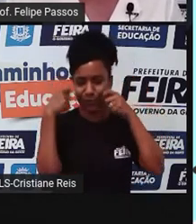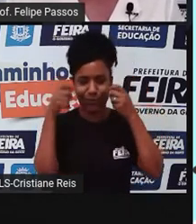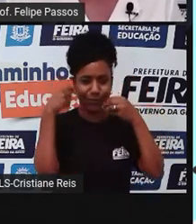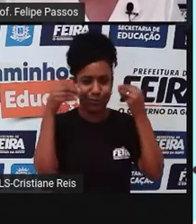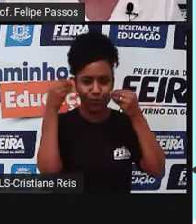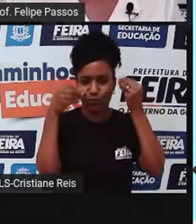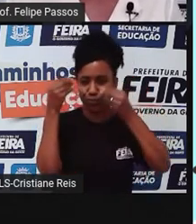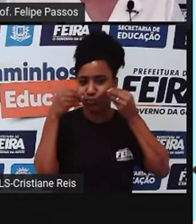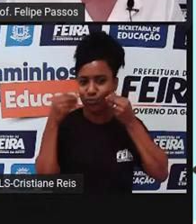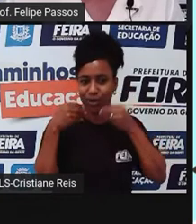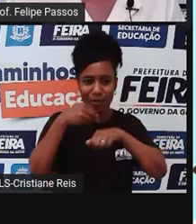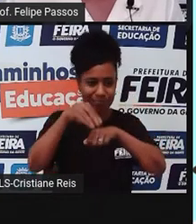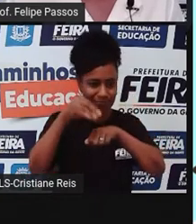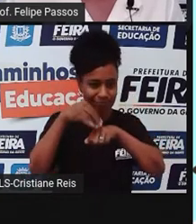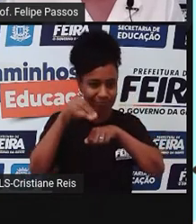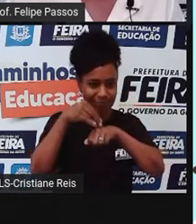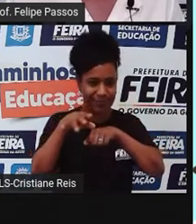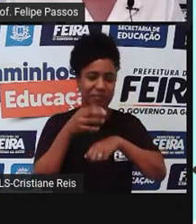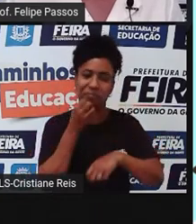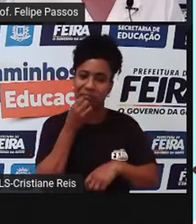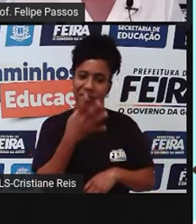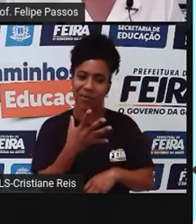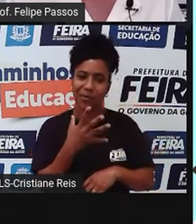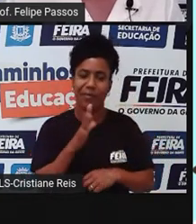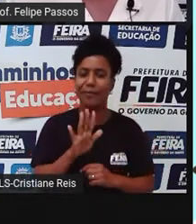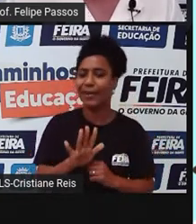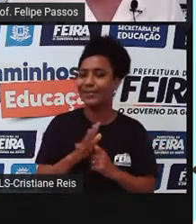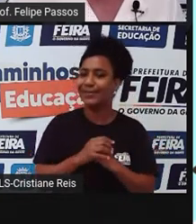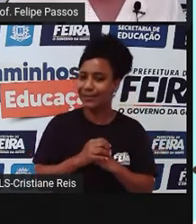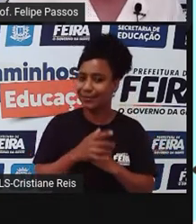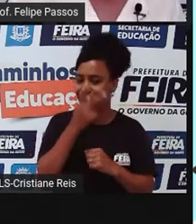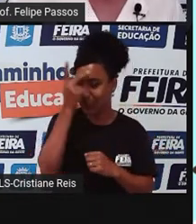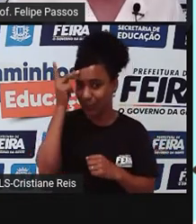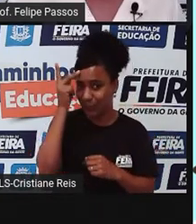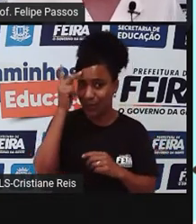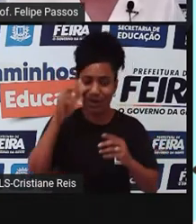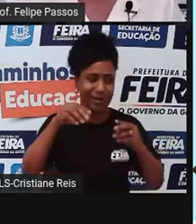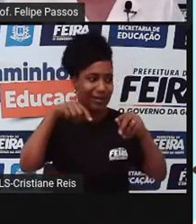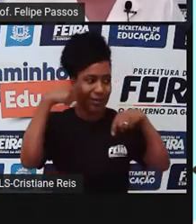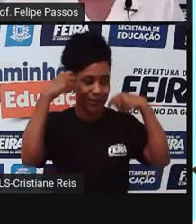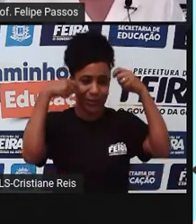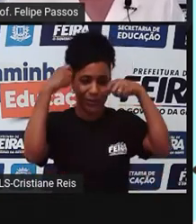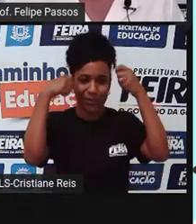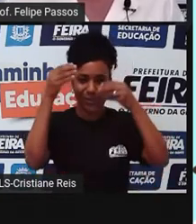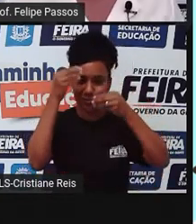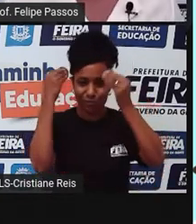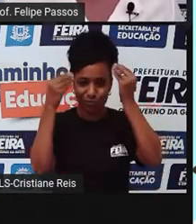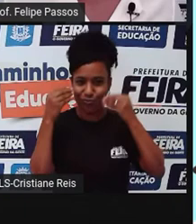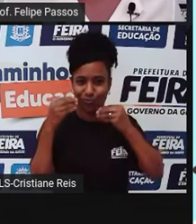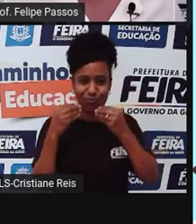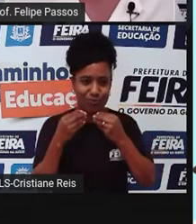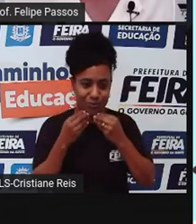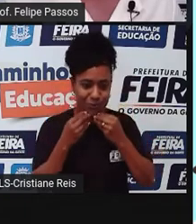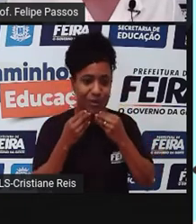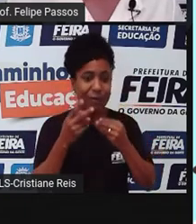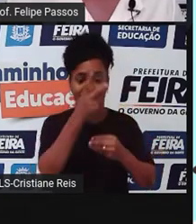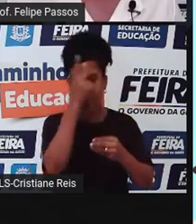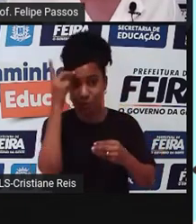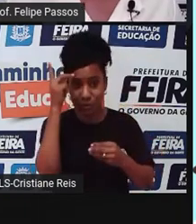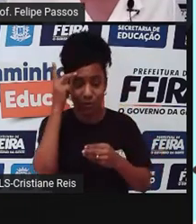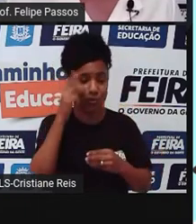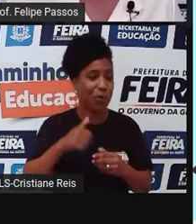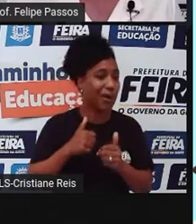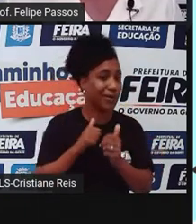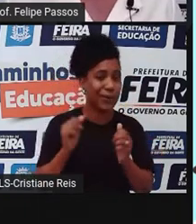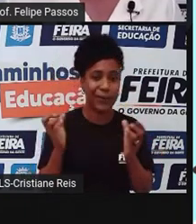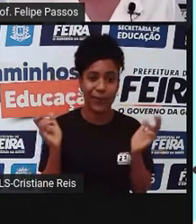ensinar lá sobre maquiagem. E aí, essa pessoa que fala sobre maquiagem e que tem muitos seguidores e que tem muita